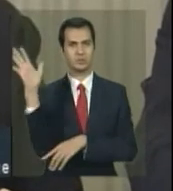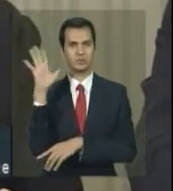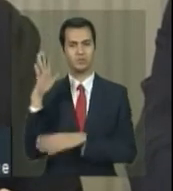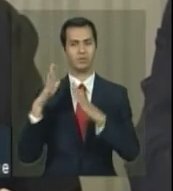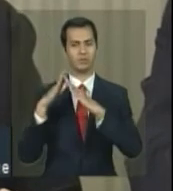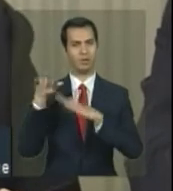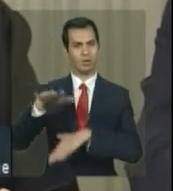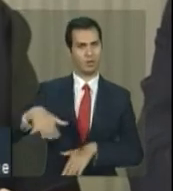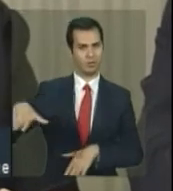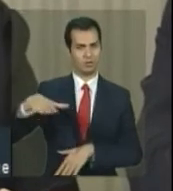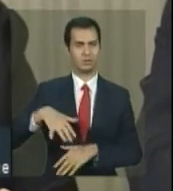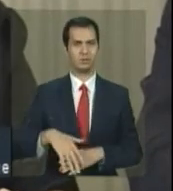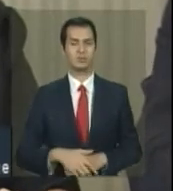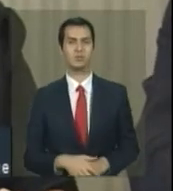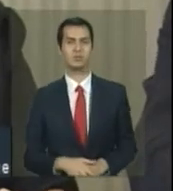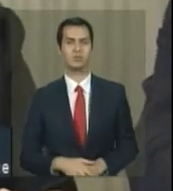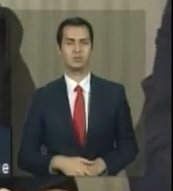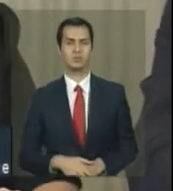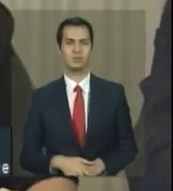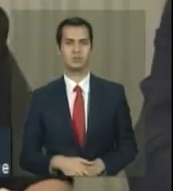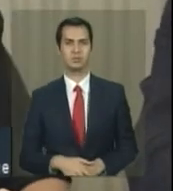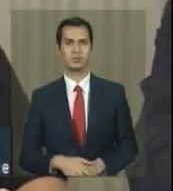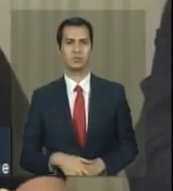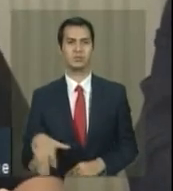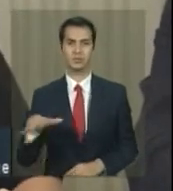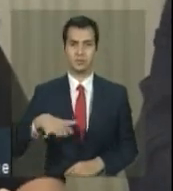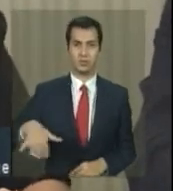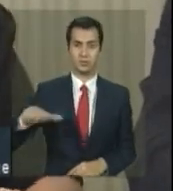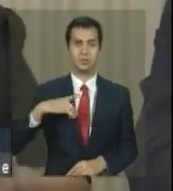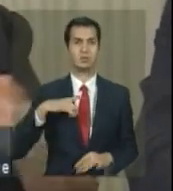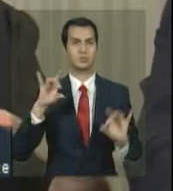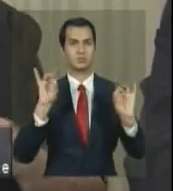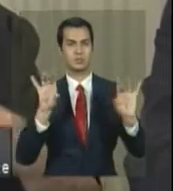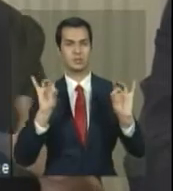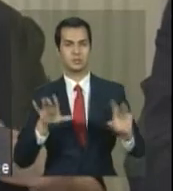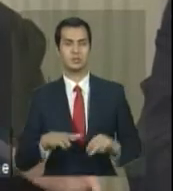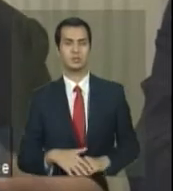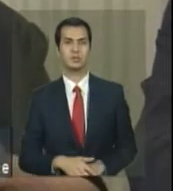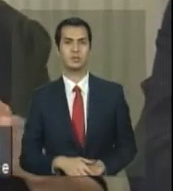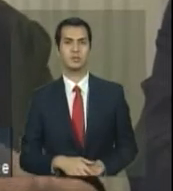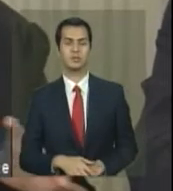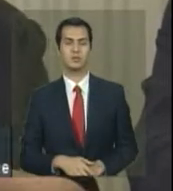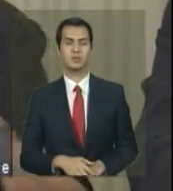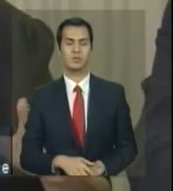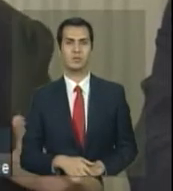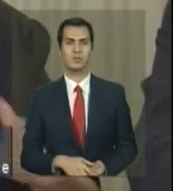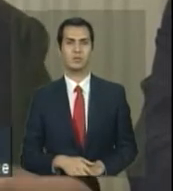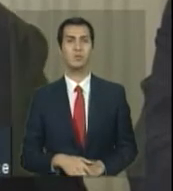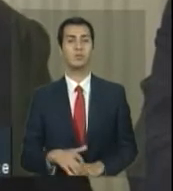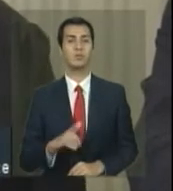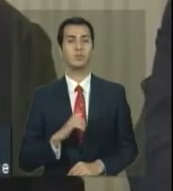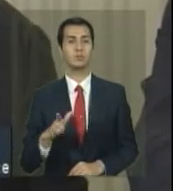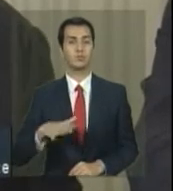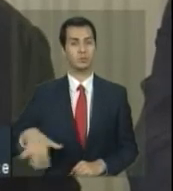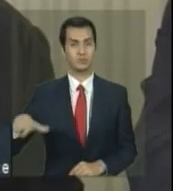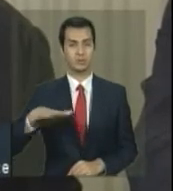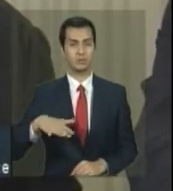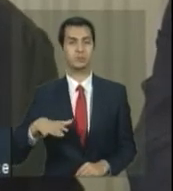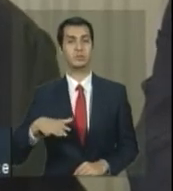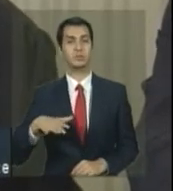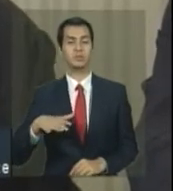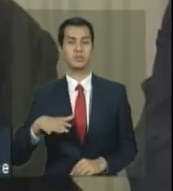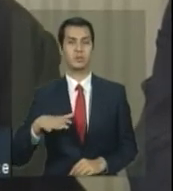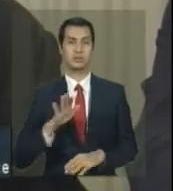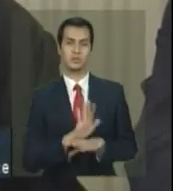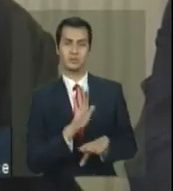portanto, em áreas, assentamentos especiais, de mais difícil localização pelas nossas equipes da área de